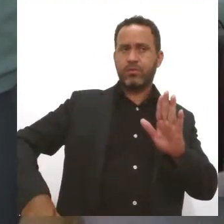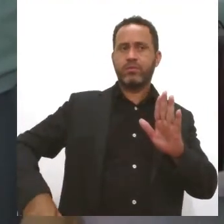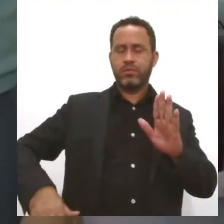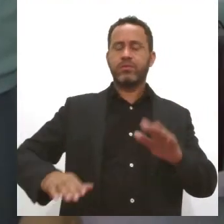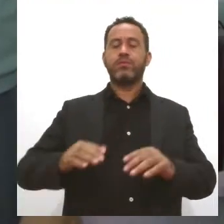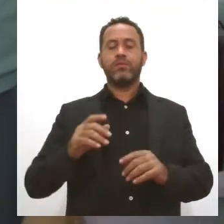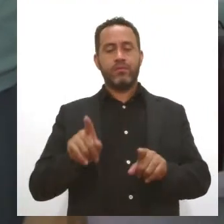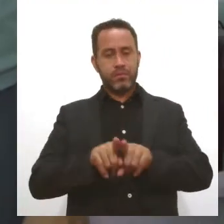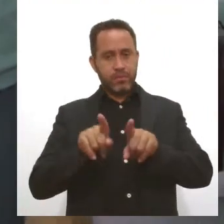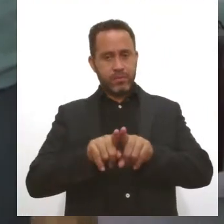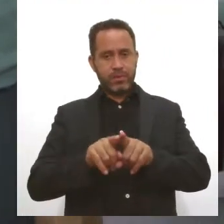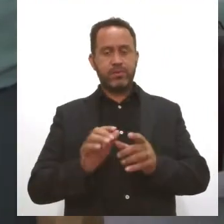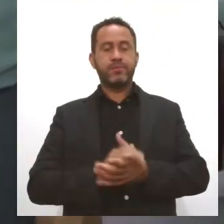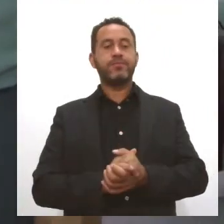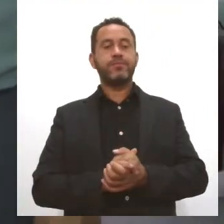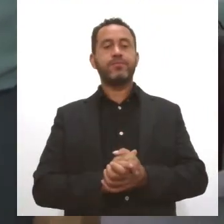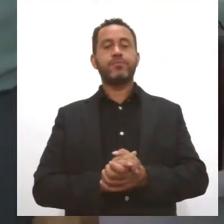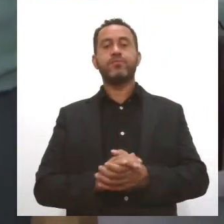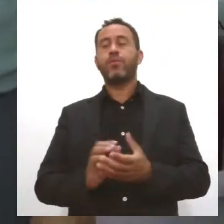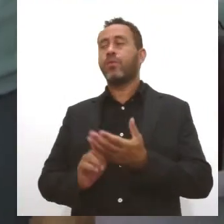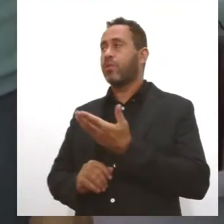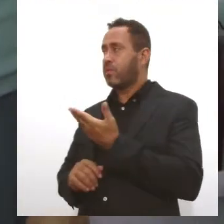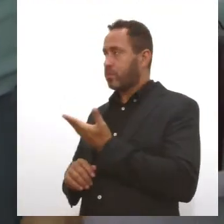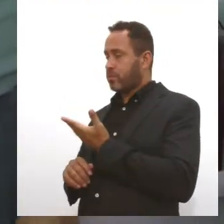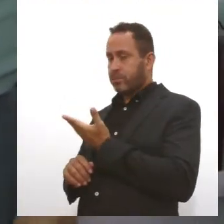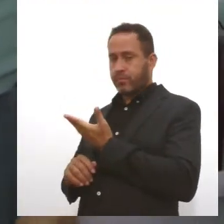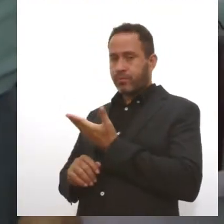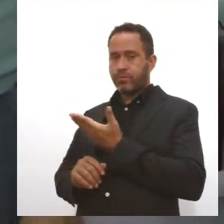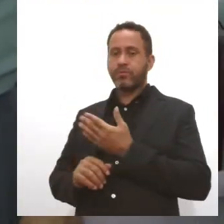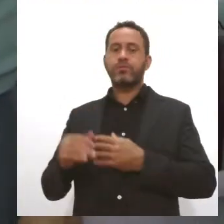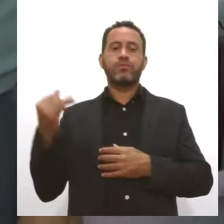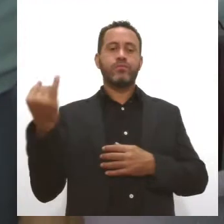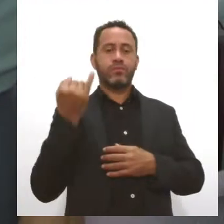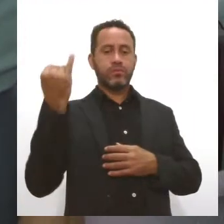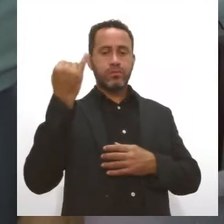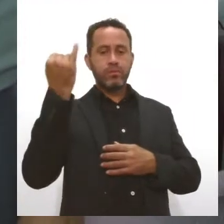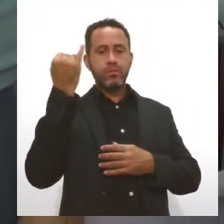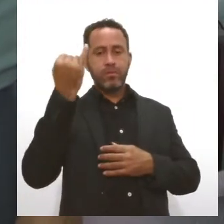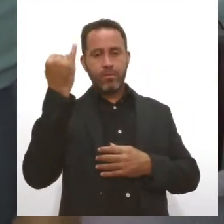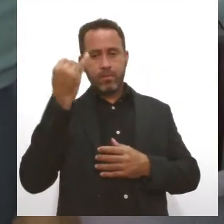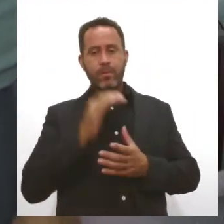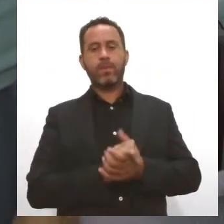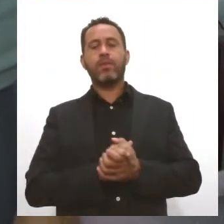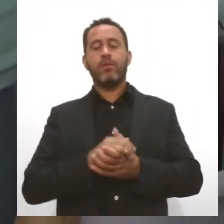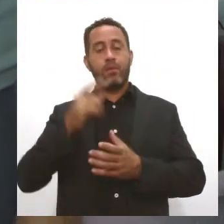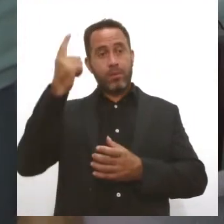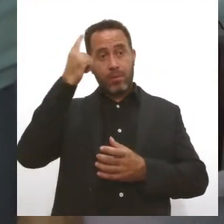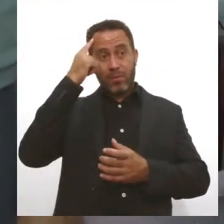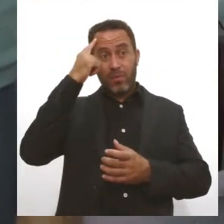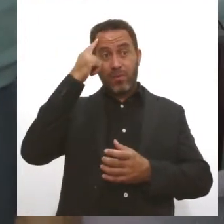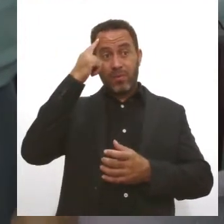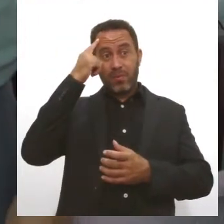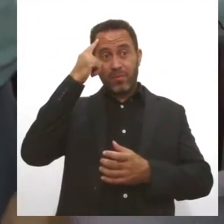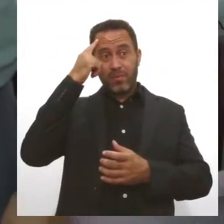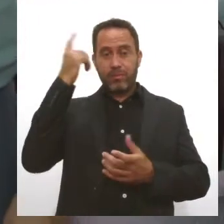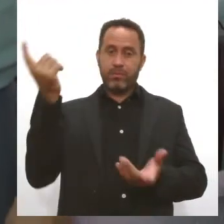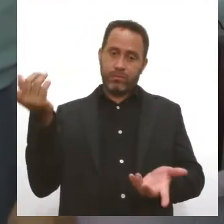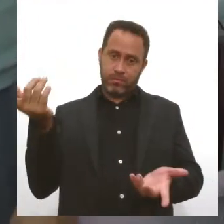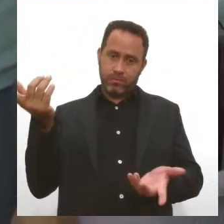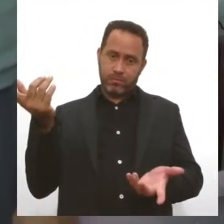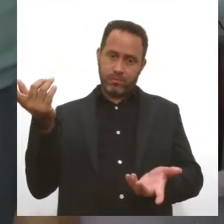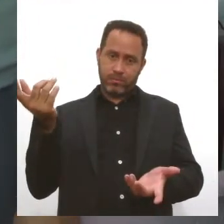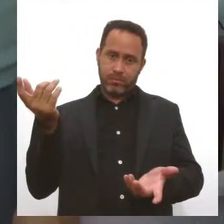praias também. O senhor falou de uma questão que é muito importante, que é a conscientização. A gente pode dizer